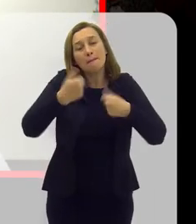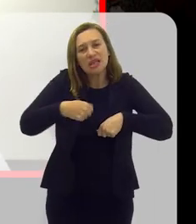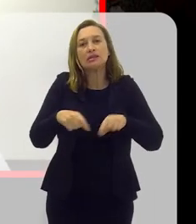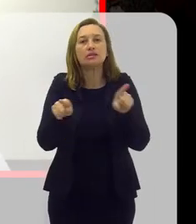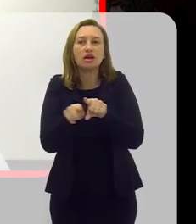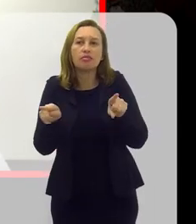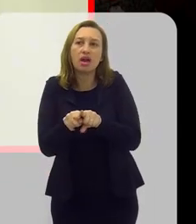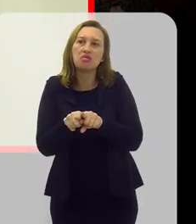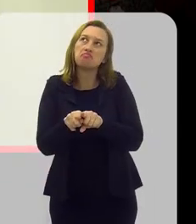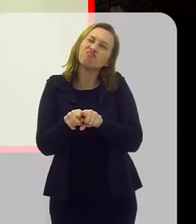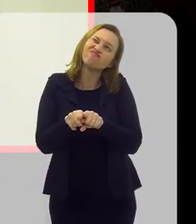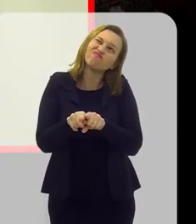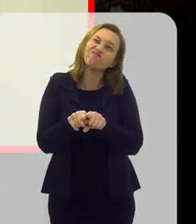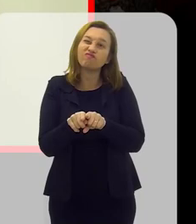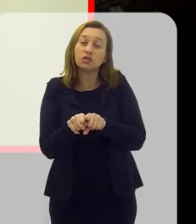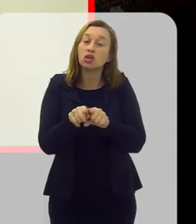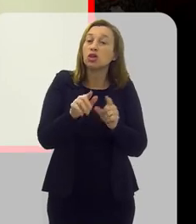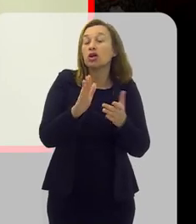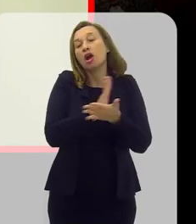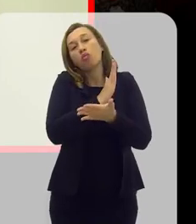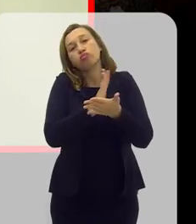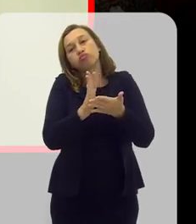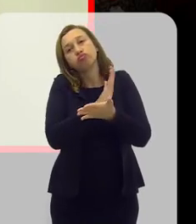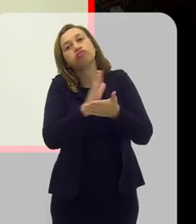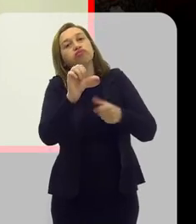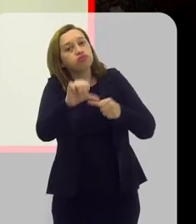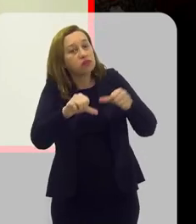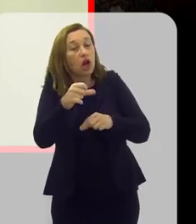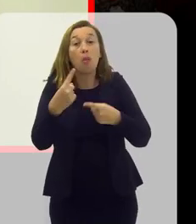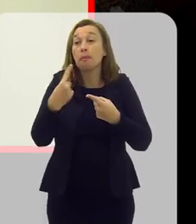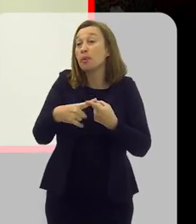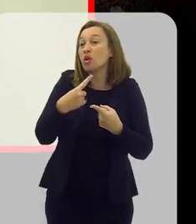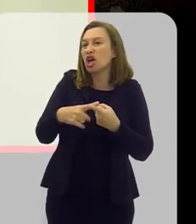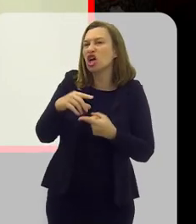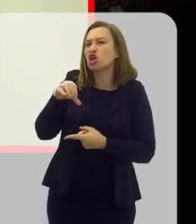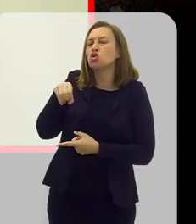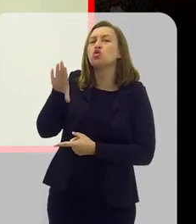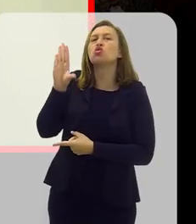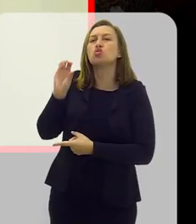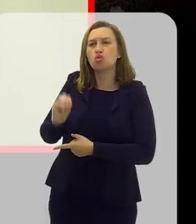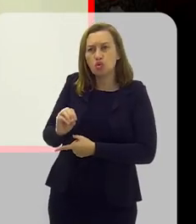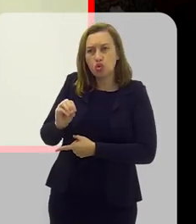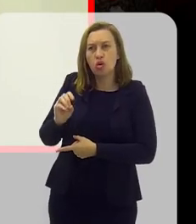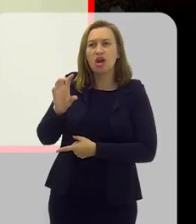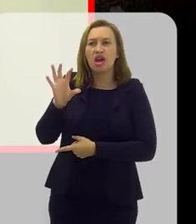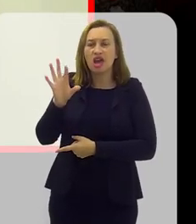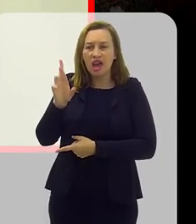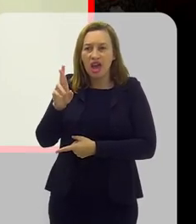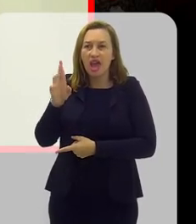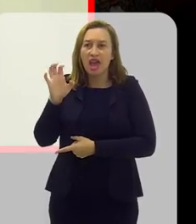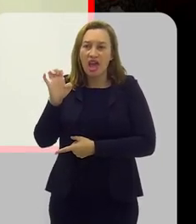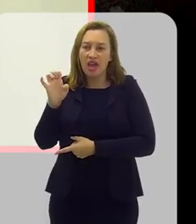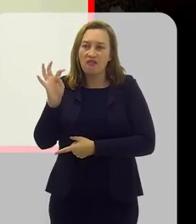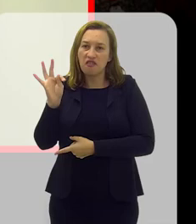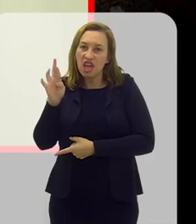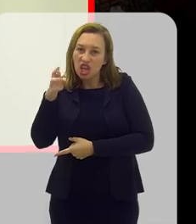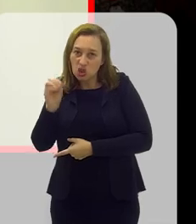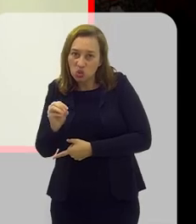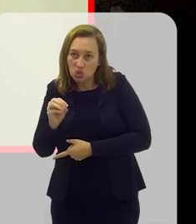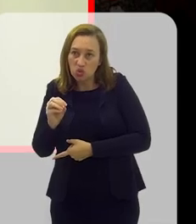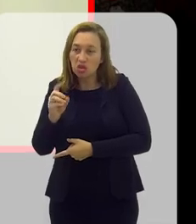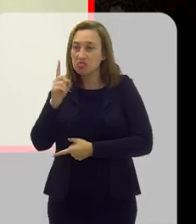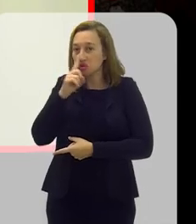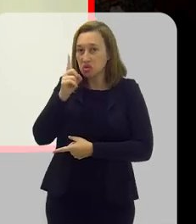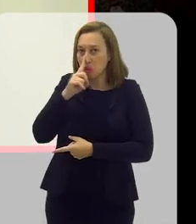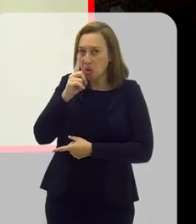de passar também por algumas mudanças. Porque suco, refresco e biscoito não é lanche para